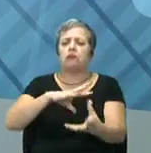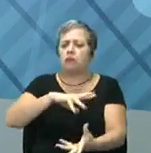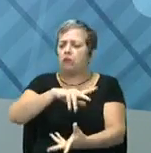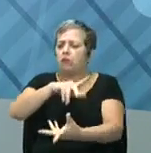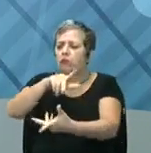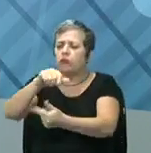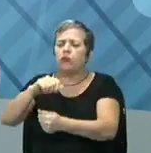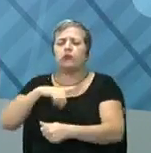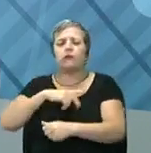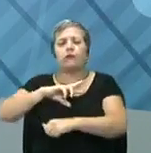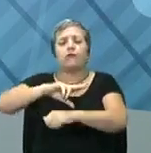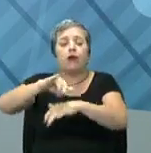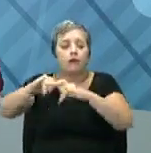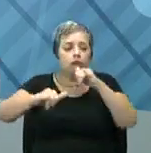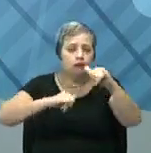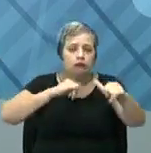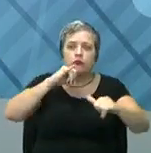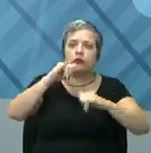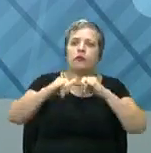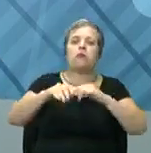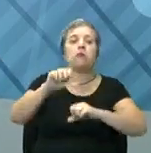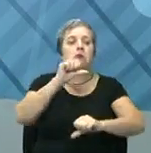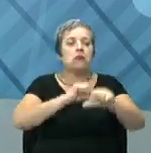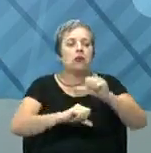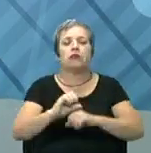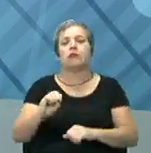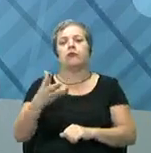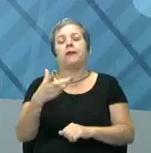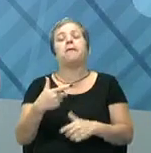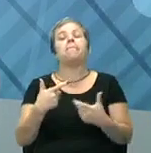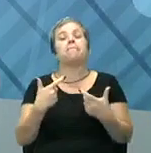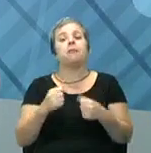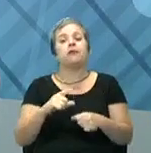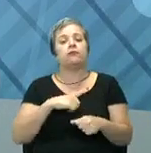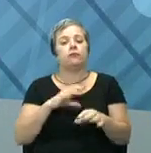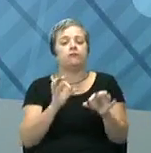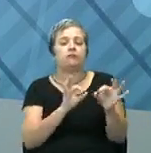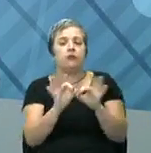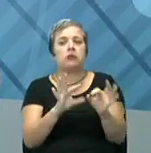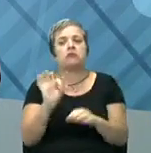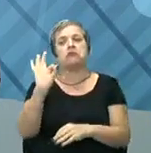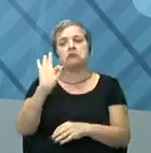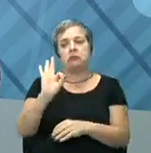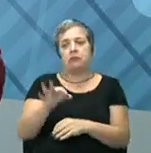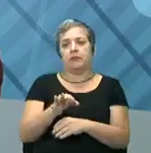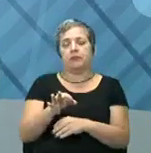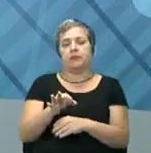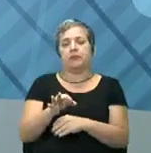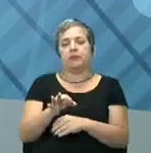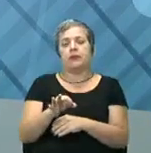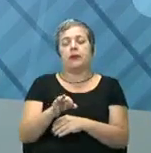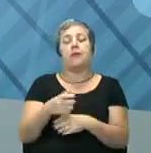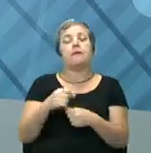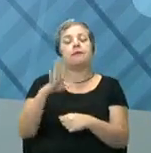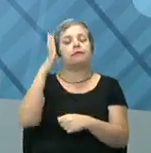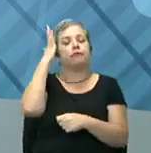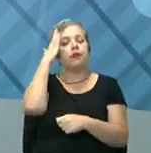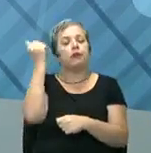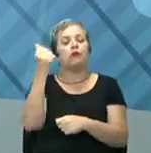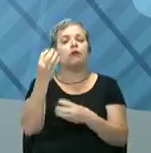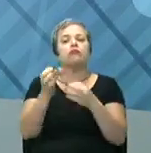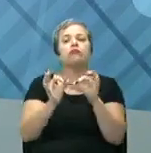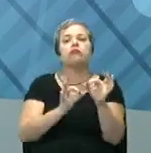Eu tenho muita informação, eu tenho muita mudança. Então, eu preciso fazer um planejamento adequado. Eu preciso saber como